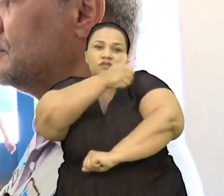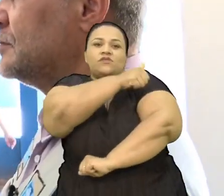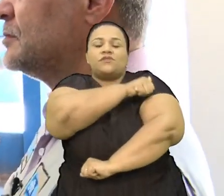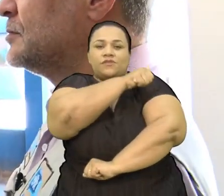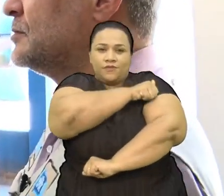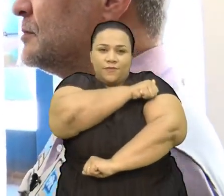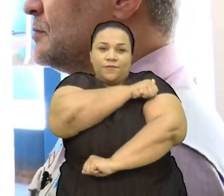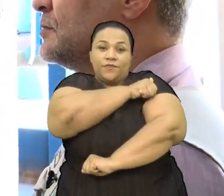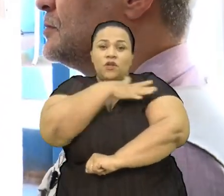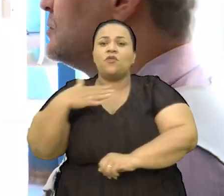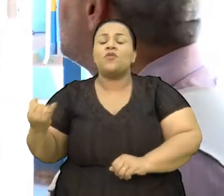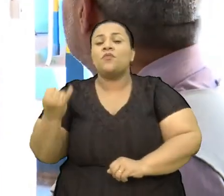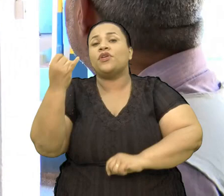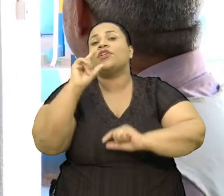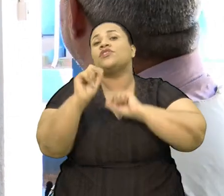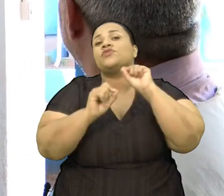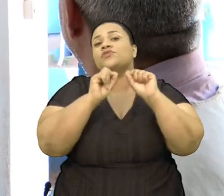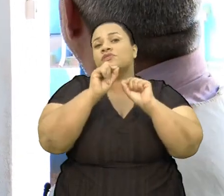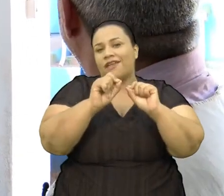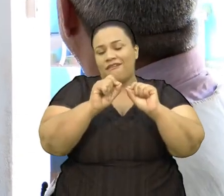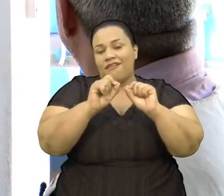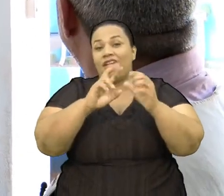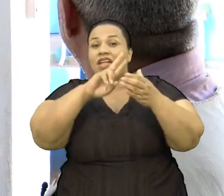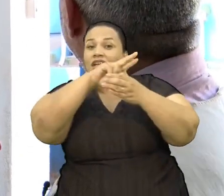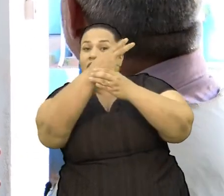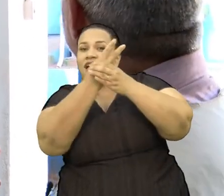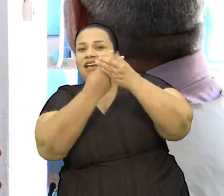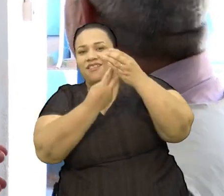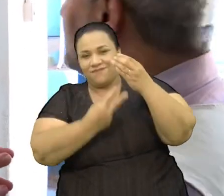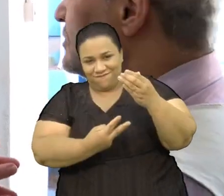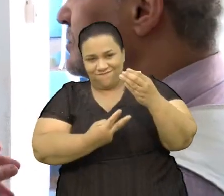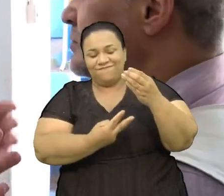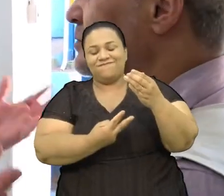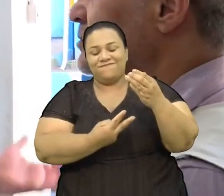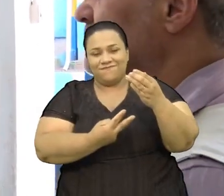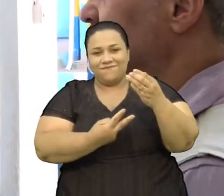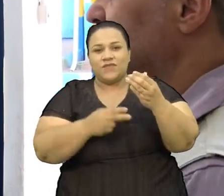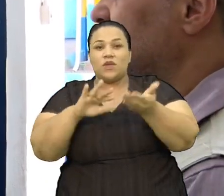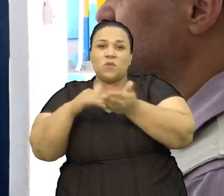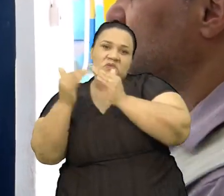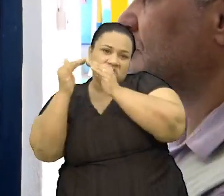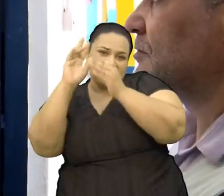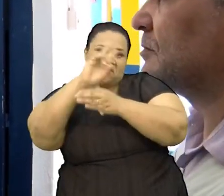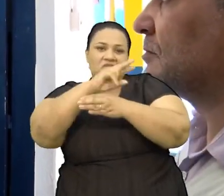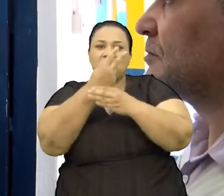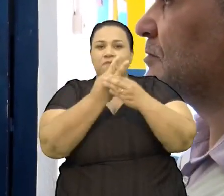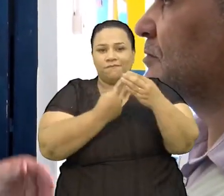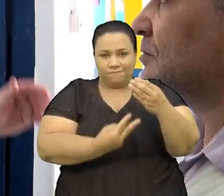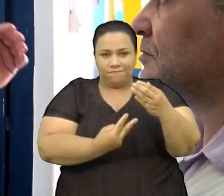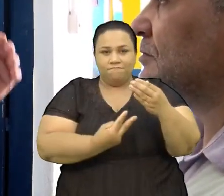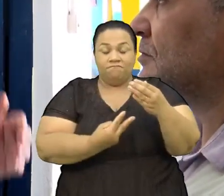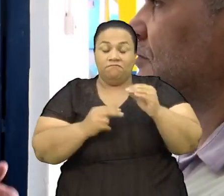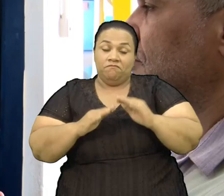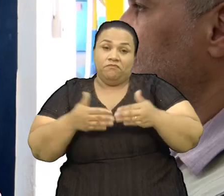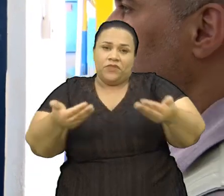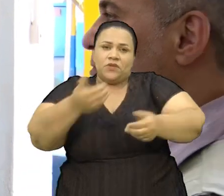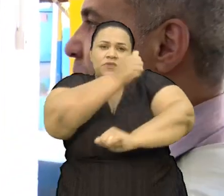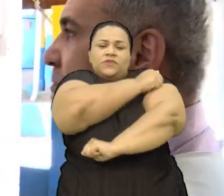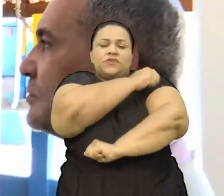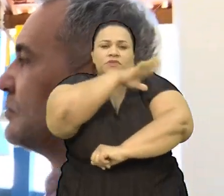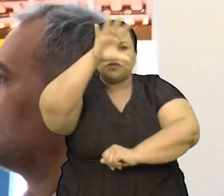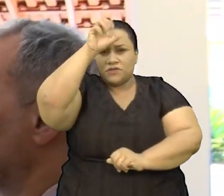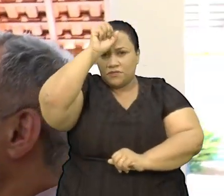essa educação e essa visibilidade Na questão de ser bilingüe Então os alunos